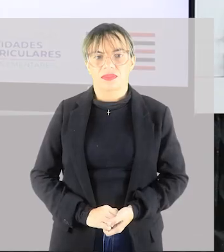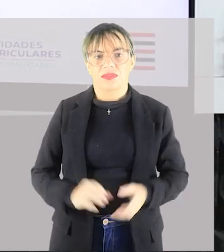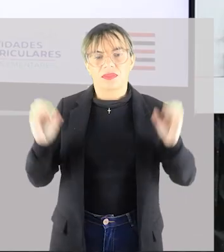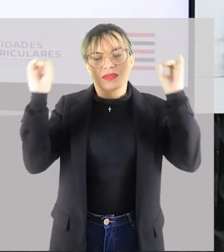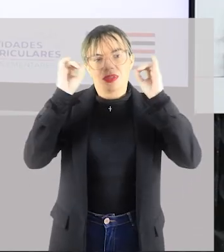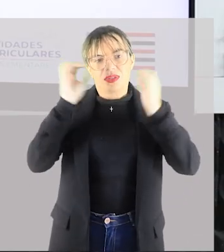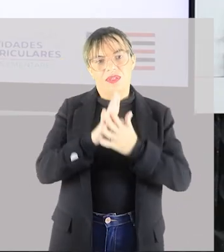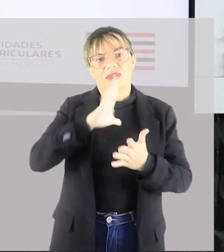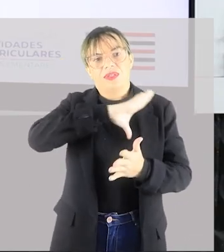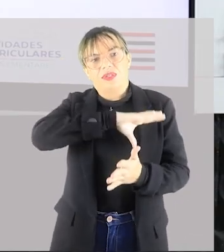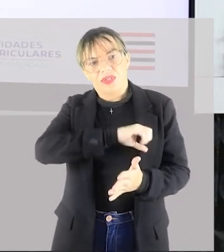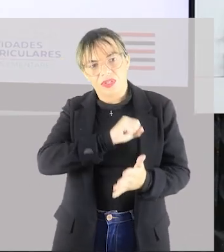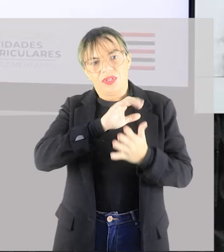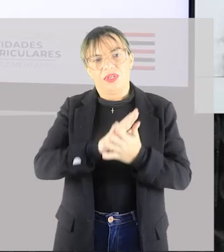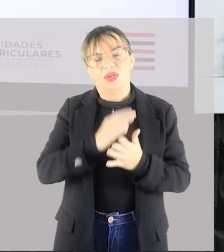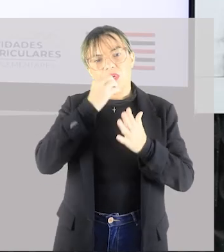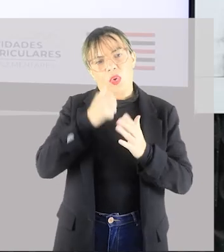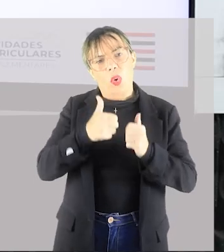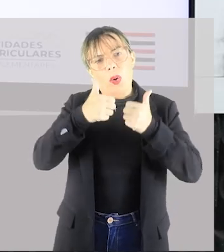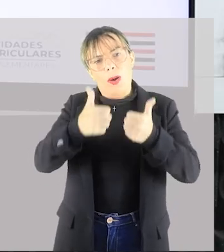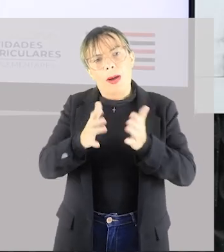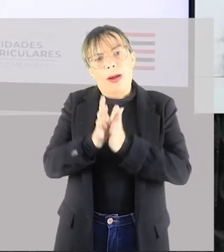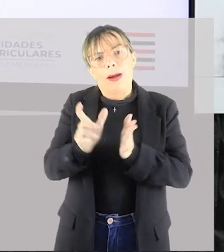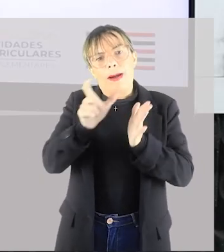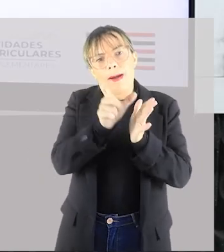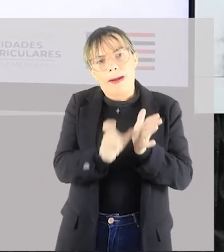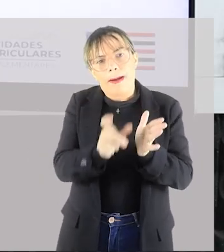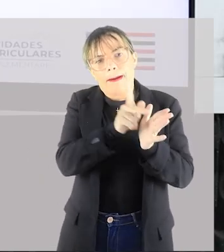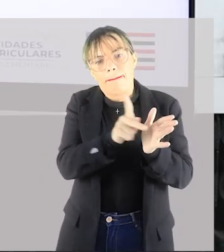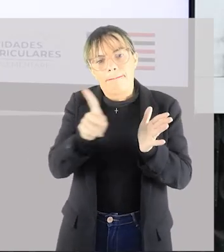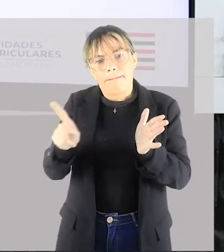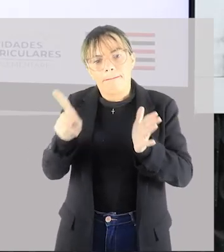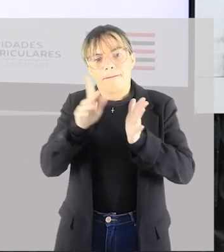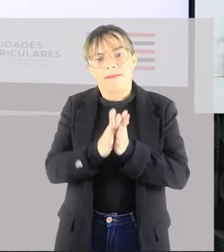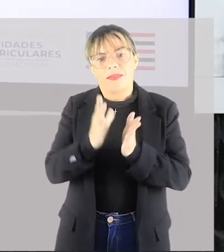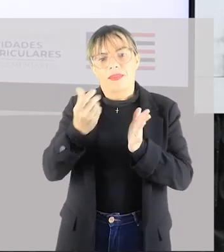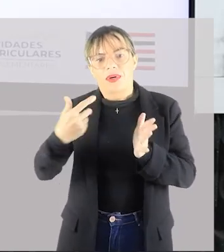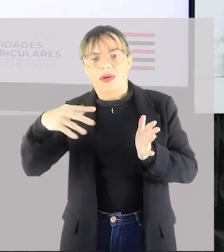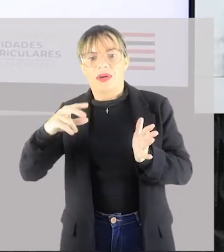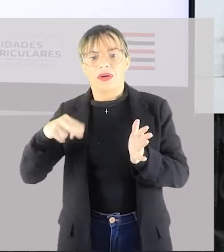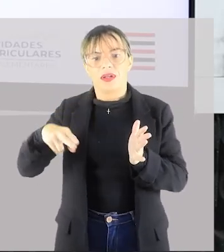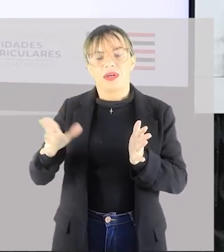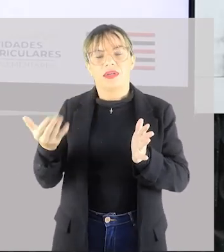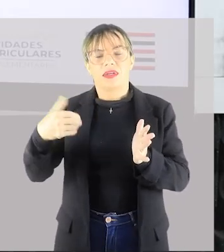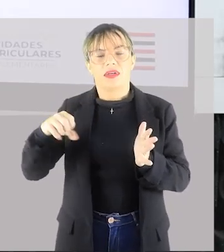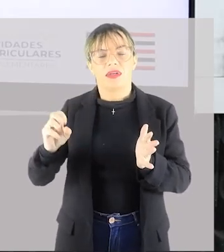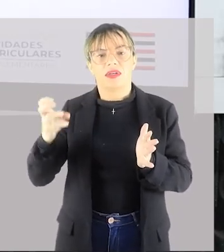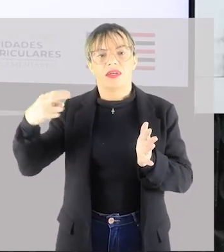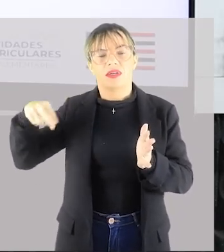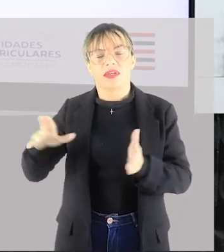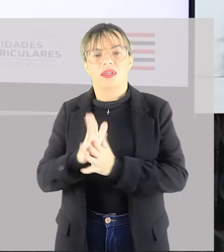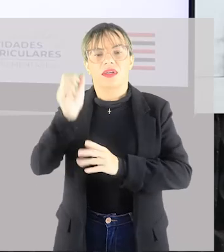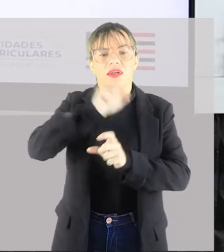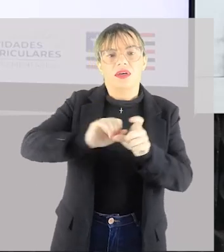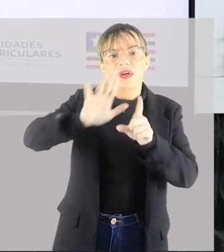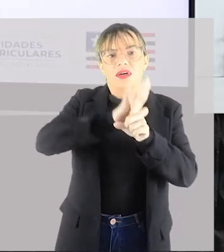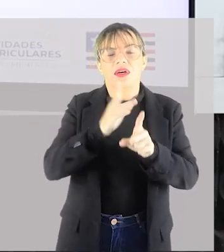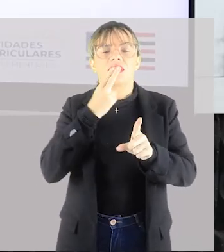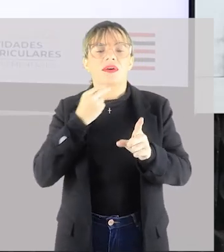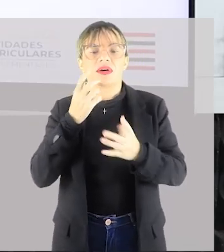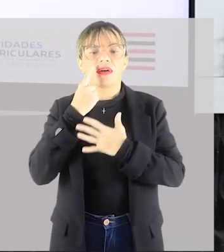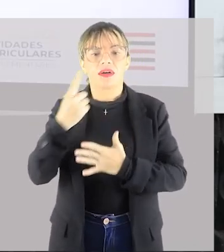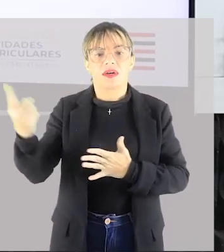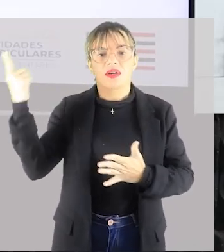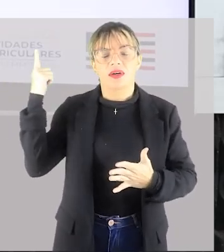Olá, amados, tudo bem com vocês? Eu sou o professor Carlos Senna, aqui da plataforma Gonçalves Dias. Na aula de hoje estaremos falando sobre